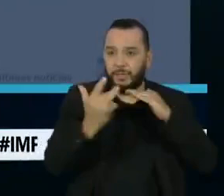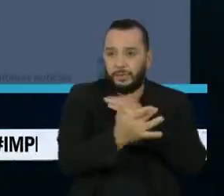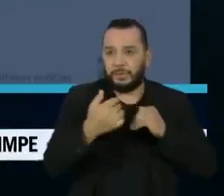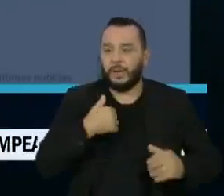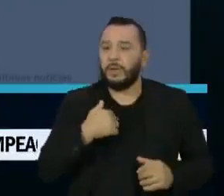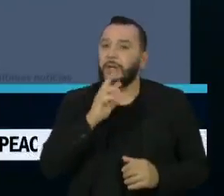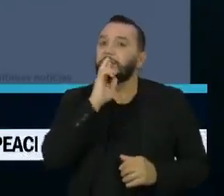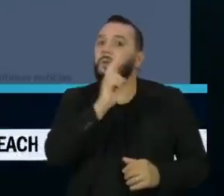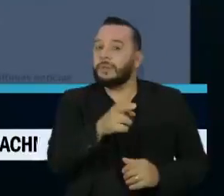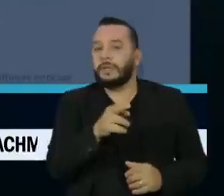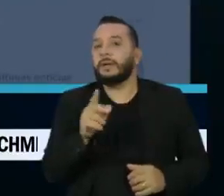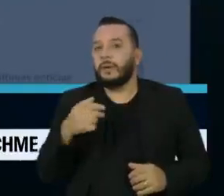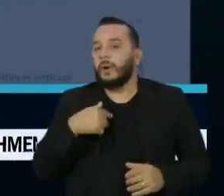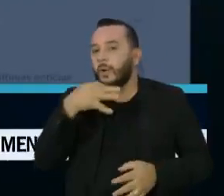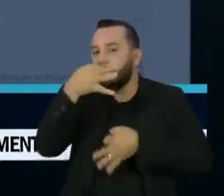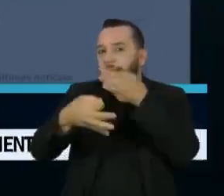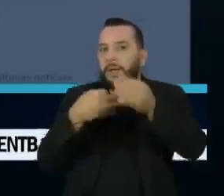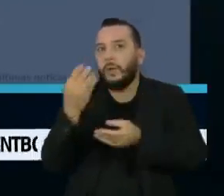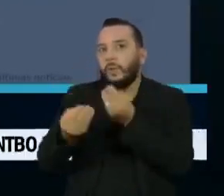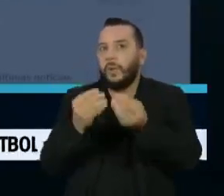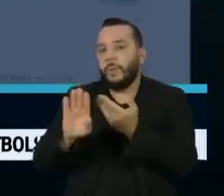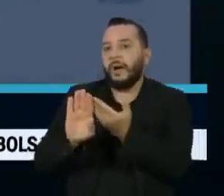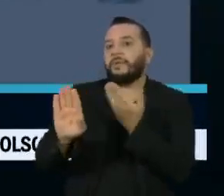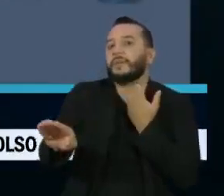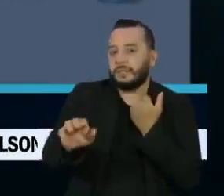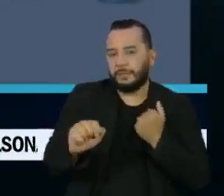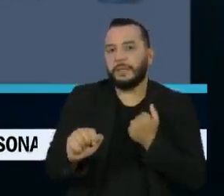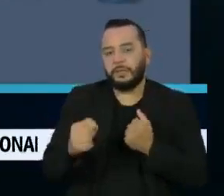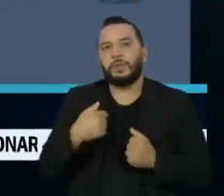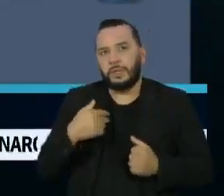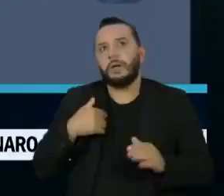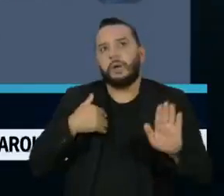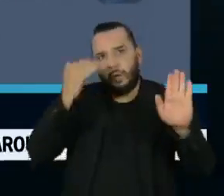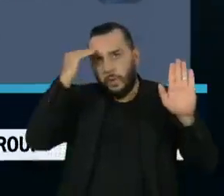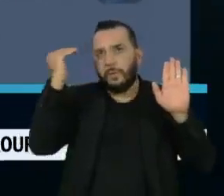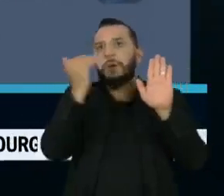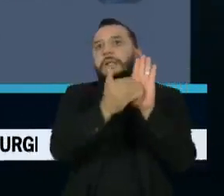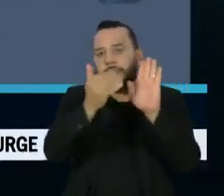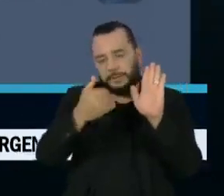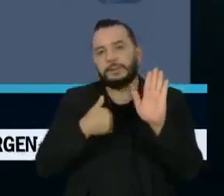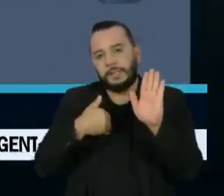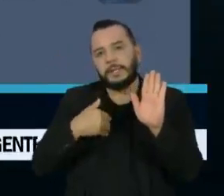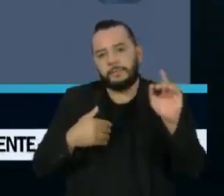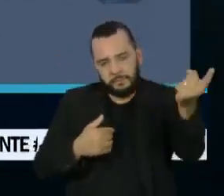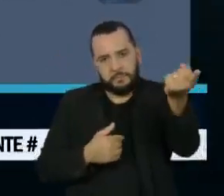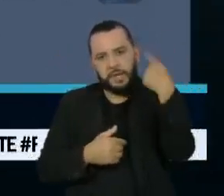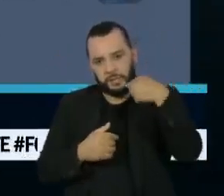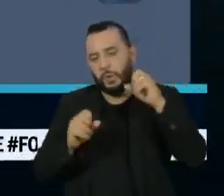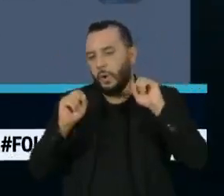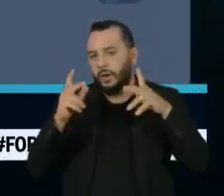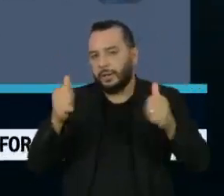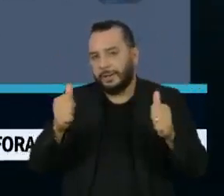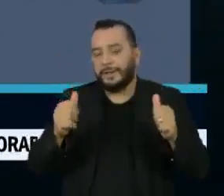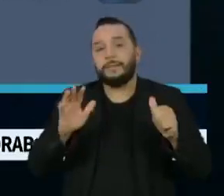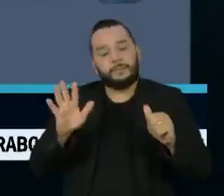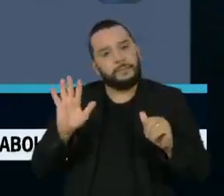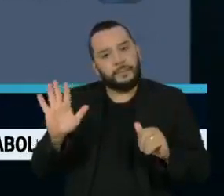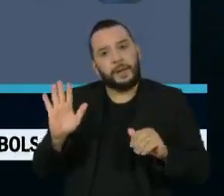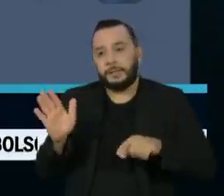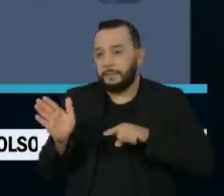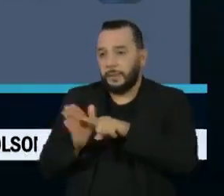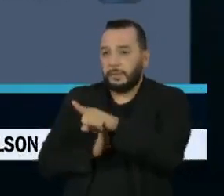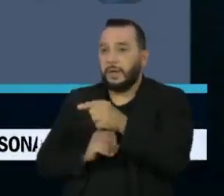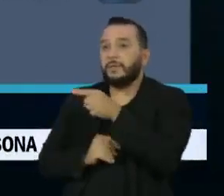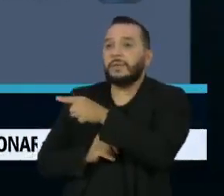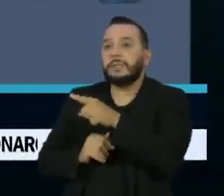respondeu ao comentário de Camargo sobre o afastamento. Vou cumprir à risca a determinação, mas sempre depois de perguntar a